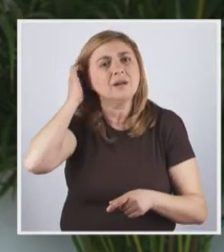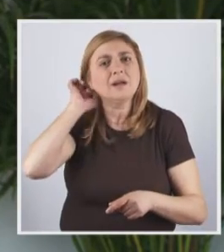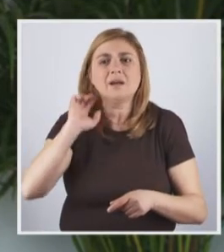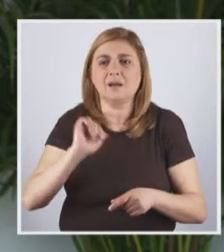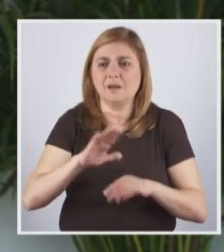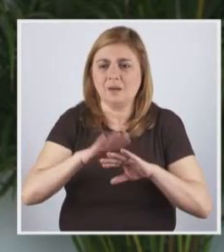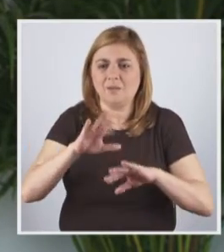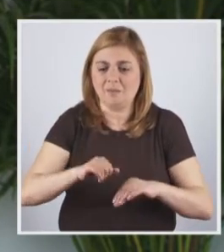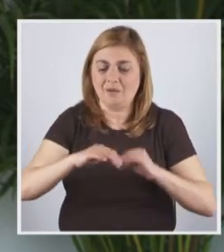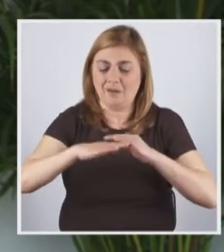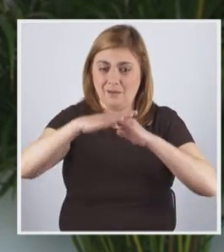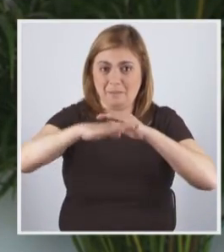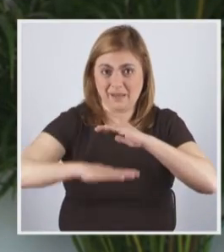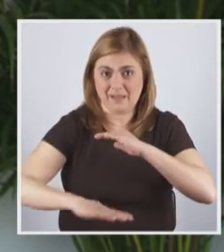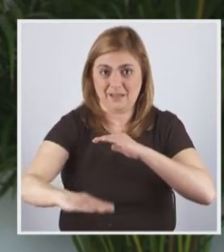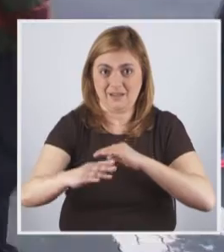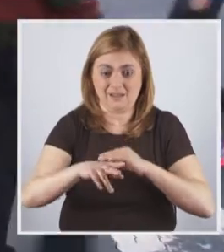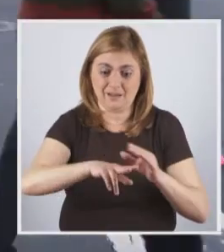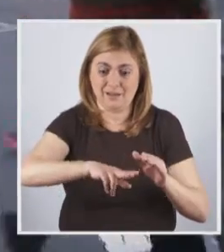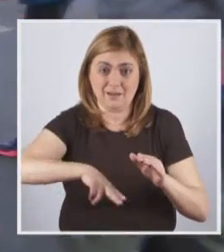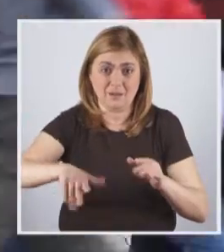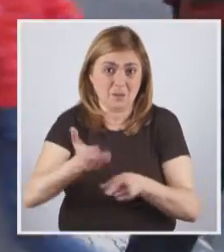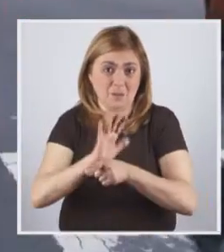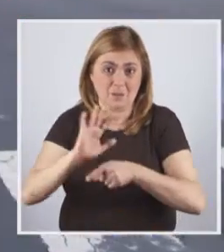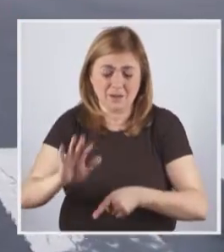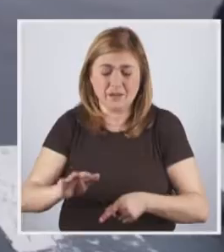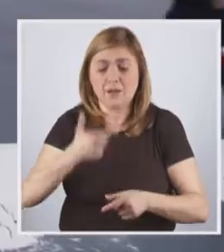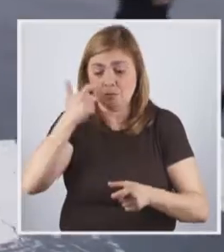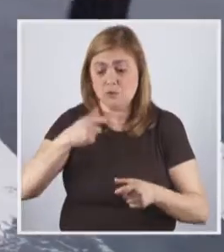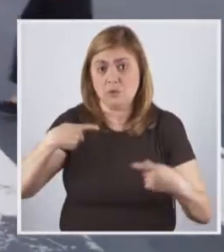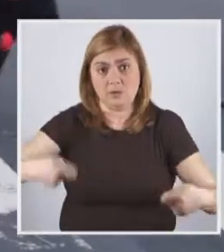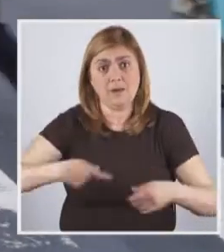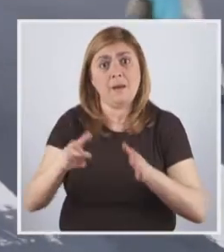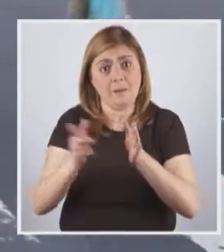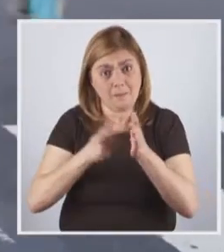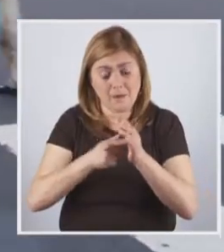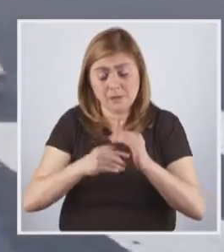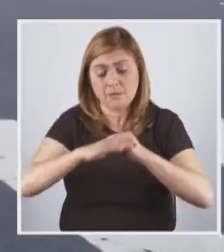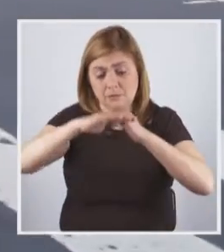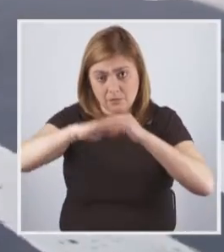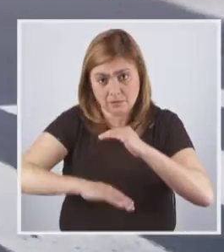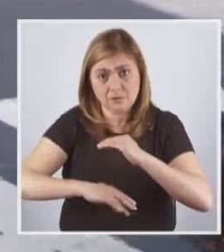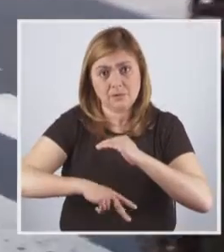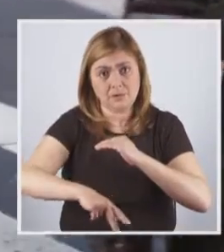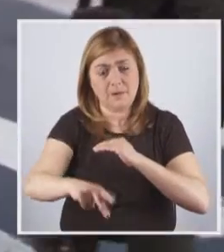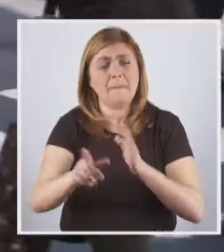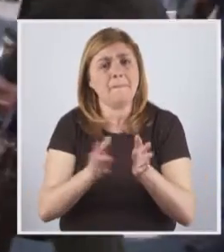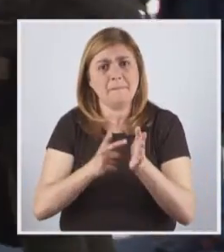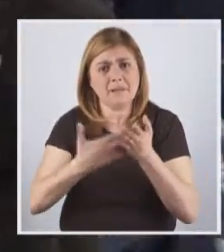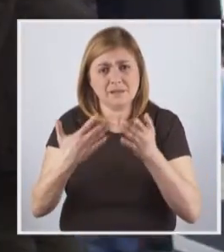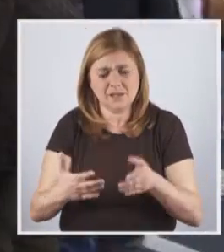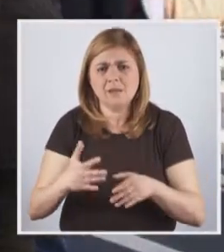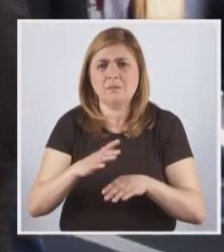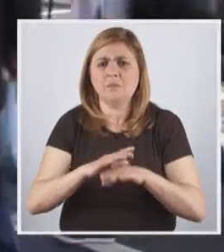questão que havia com a história do rebaixamento das passadeiras. As pessoas com deficiência motora precisavam e precisam, e eu reconheço isso inteiramente, as passadeiras